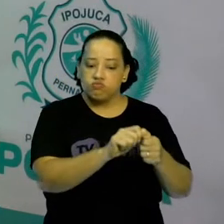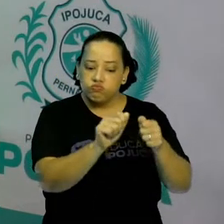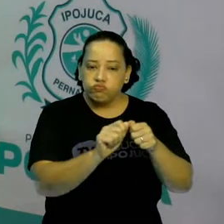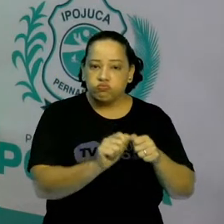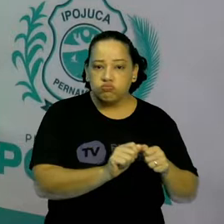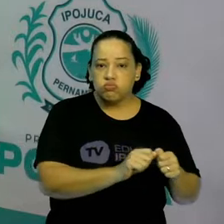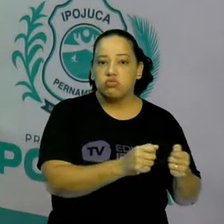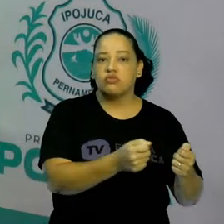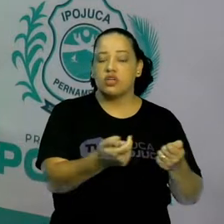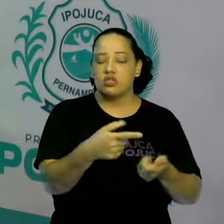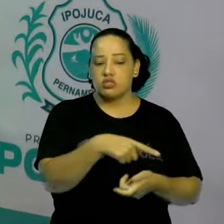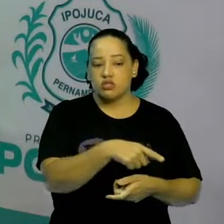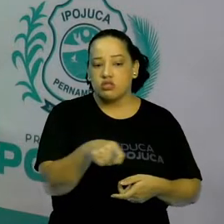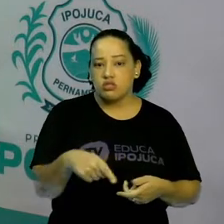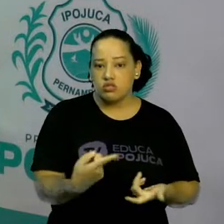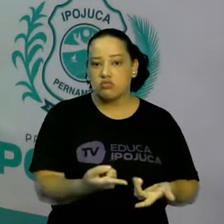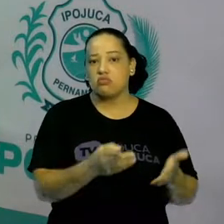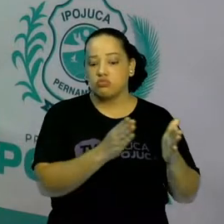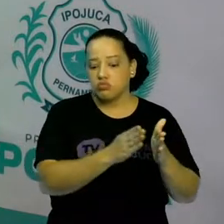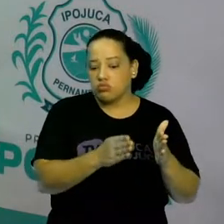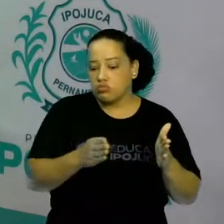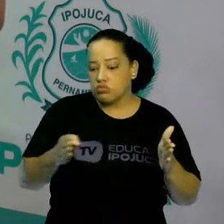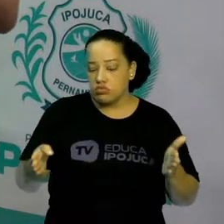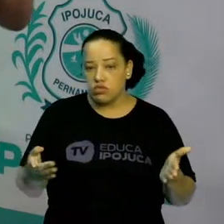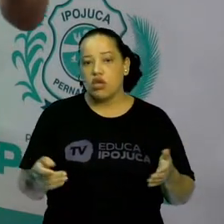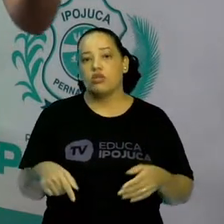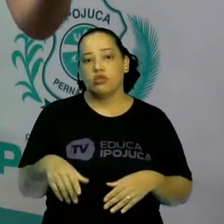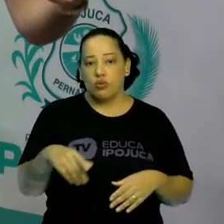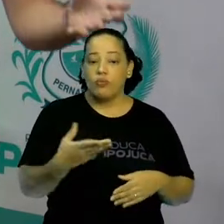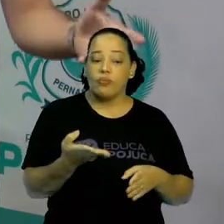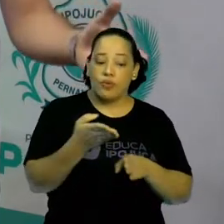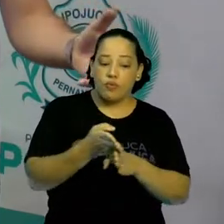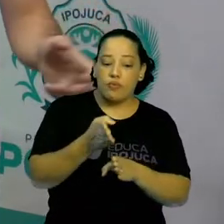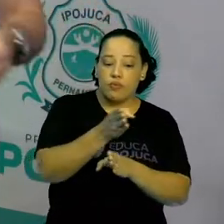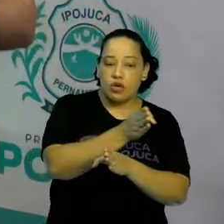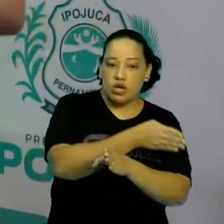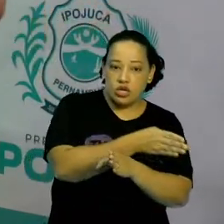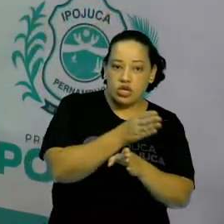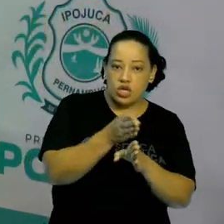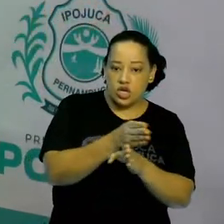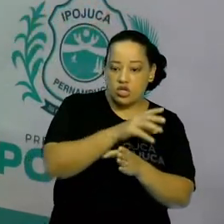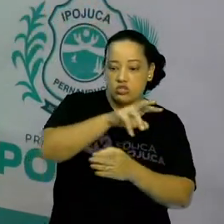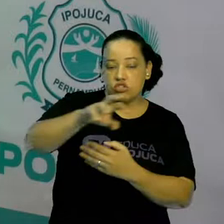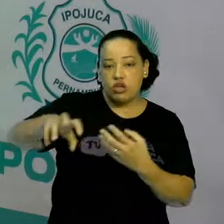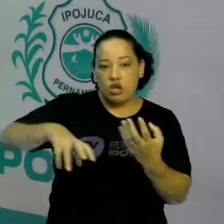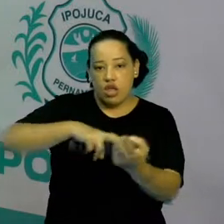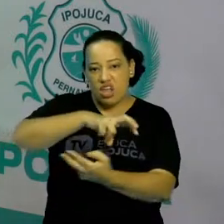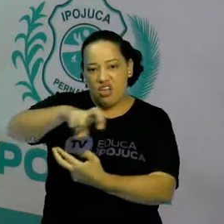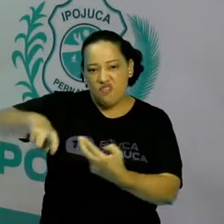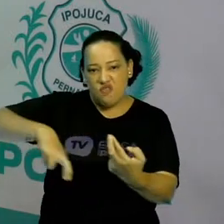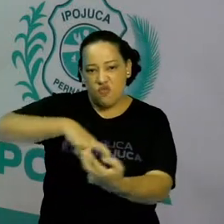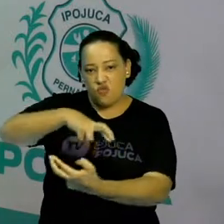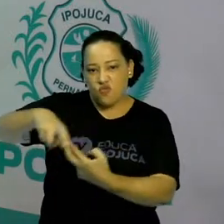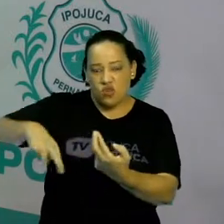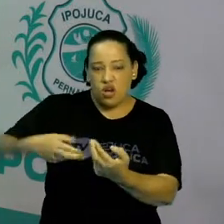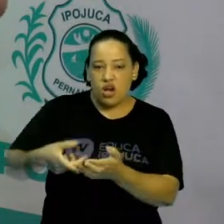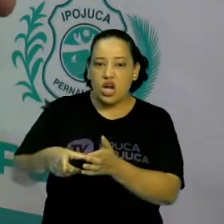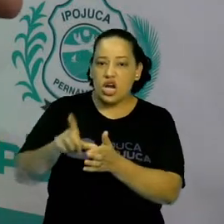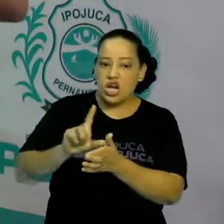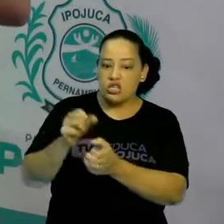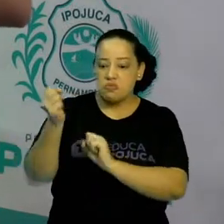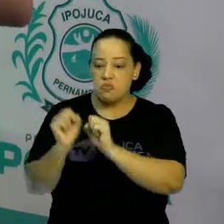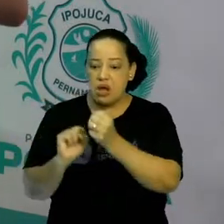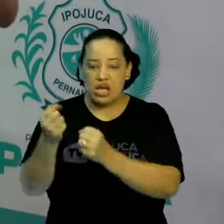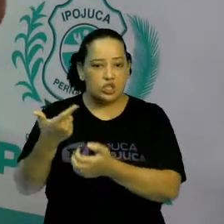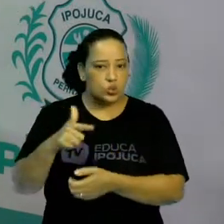produção. E era assim que era a Inglaterra antes da Revolução Industrial, antes do surgimento das máquinas e antes